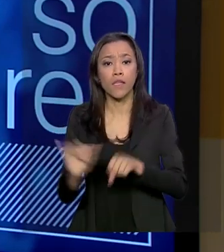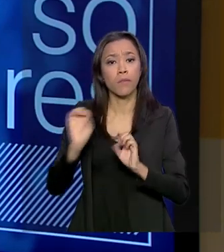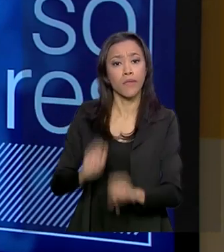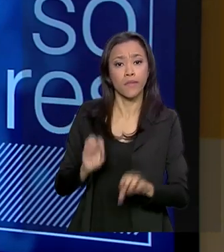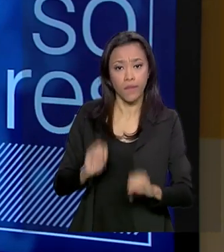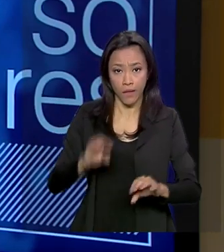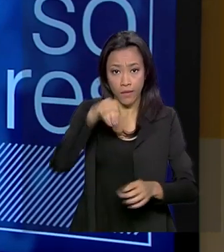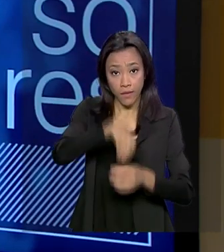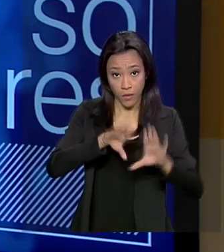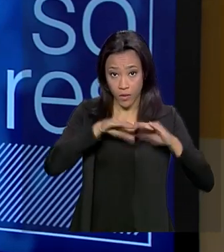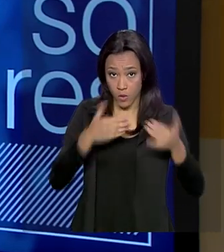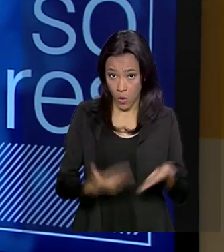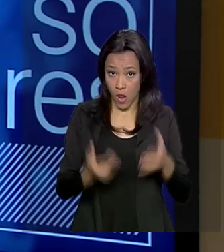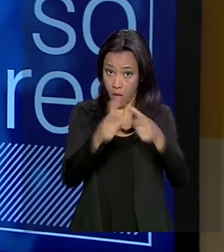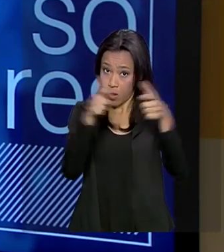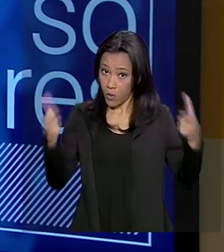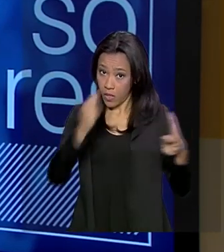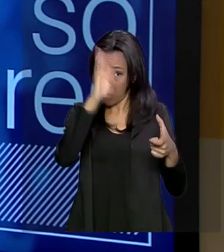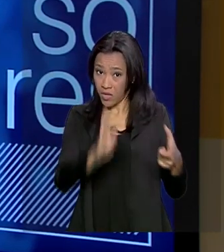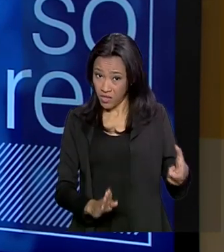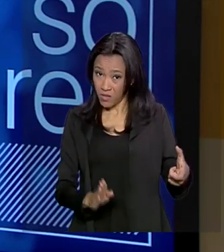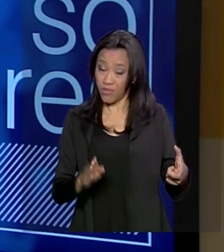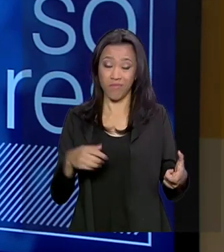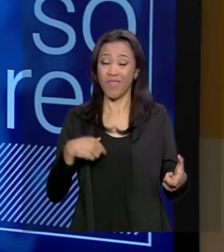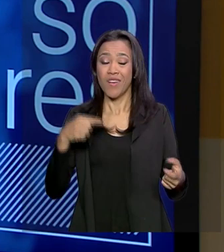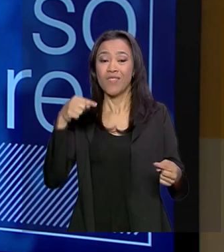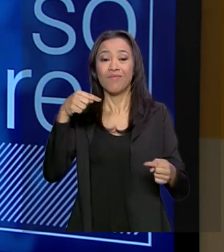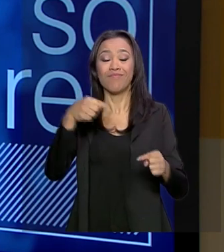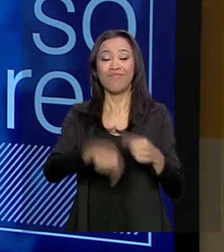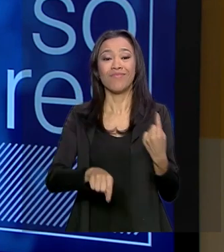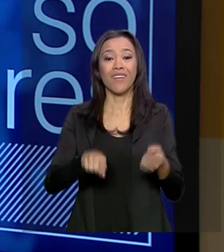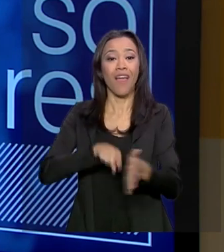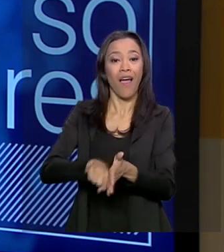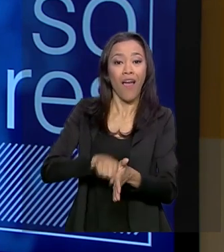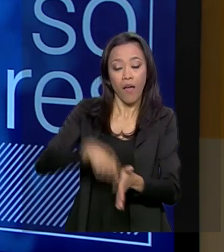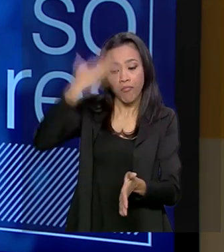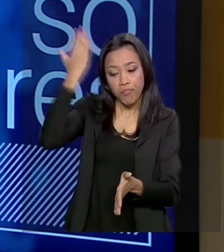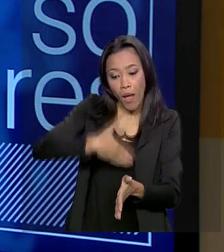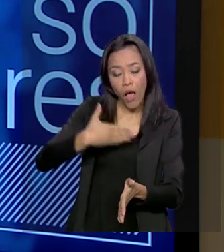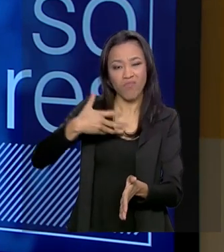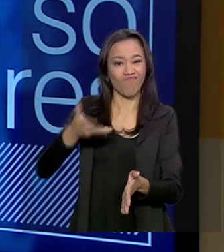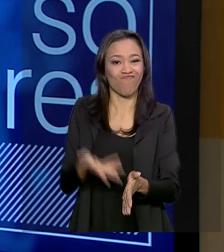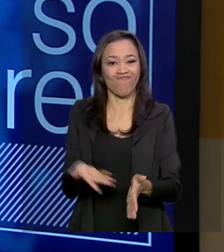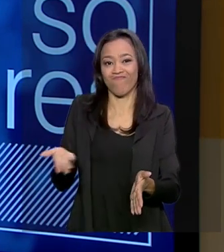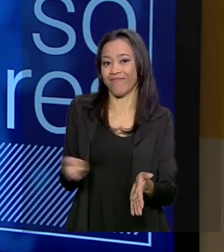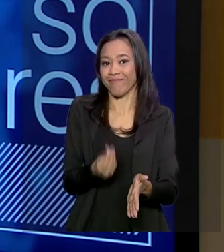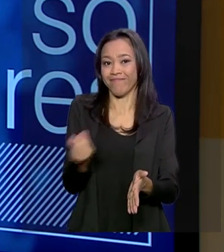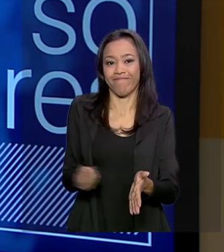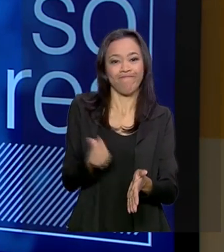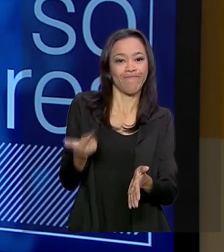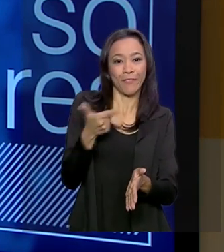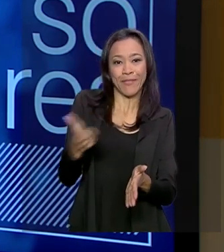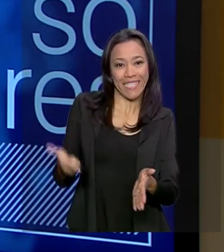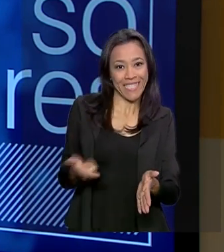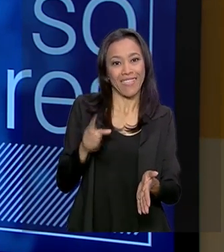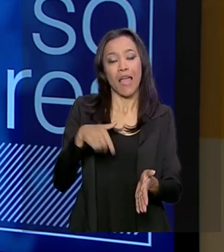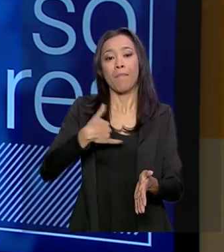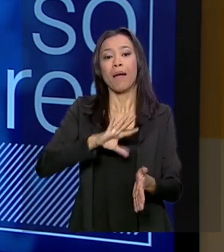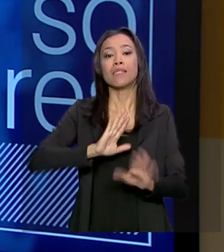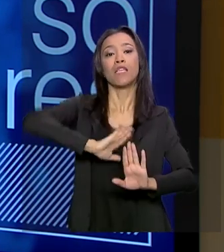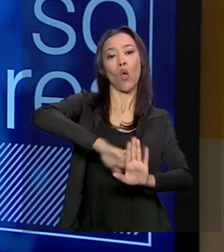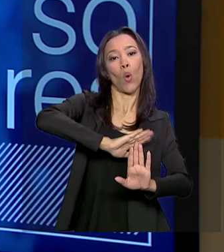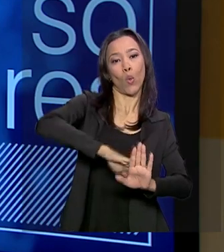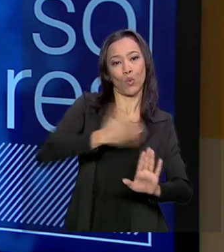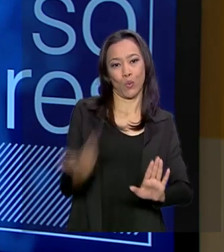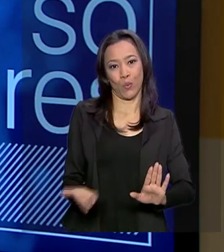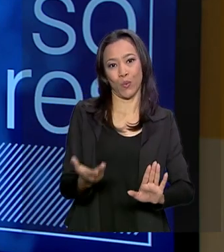no Brasil, em sua maioria, não é um método científico. É um método muito mais ideológico